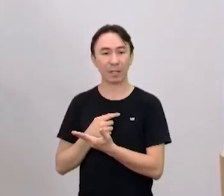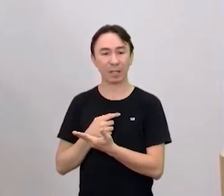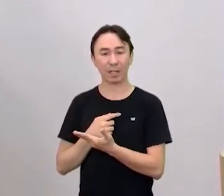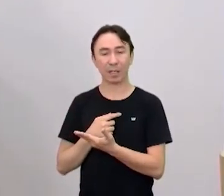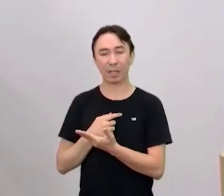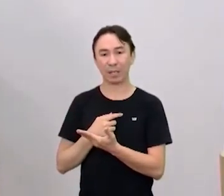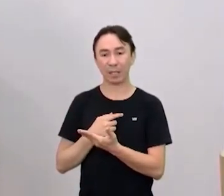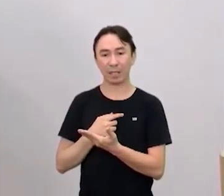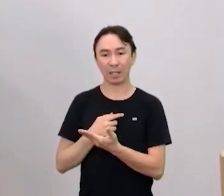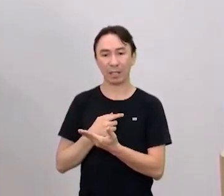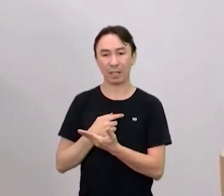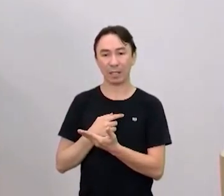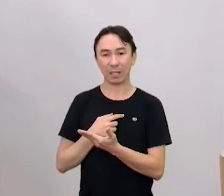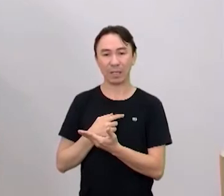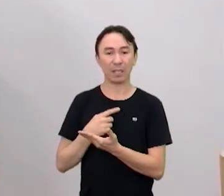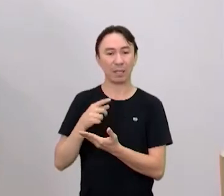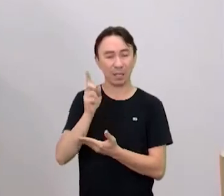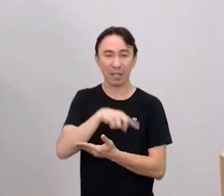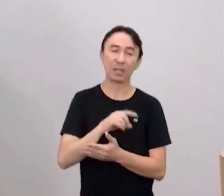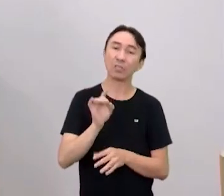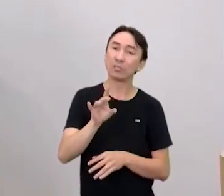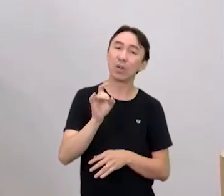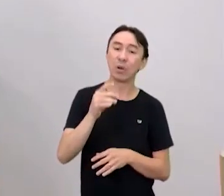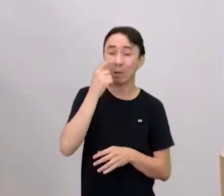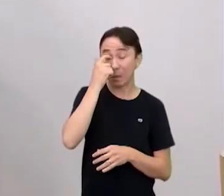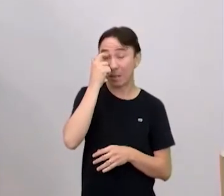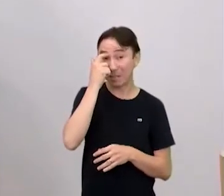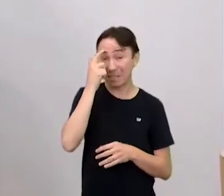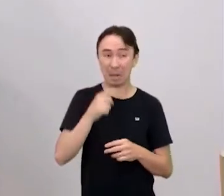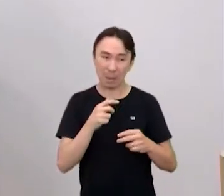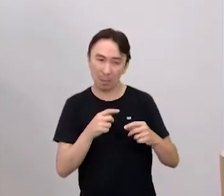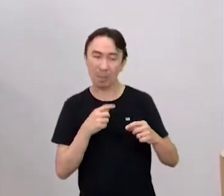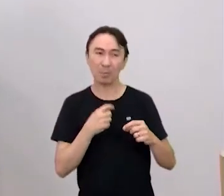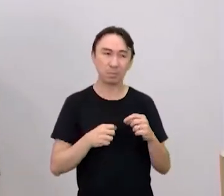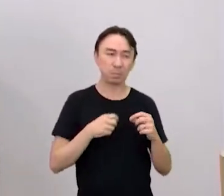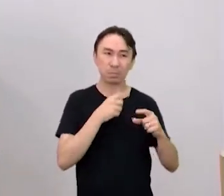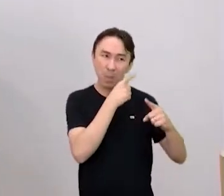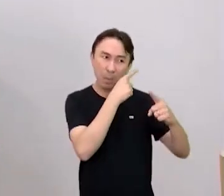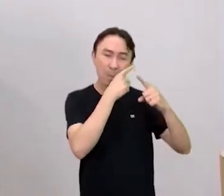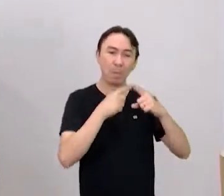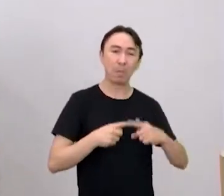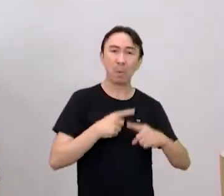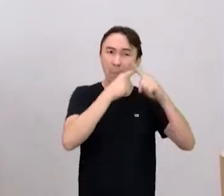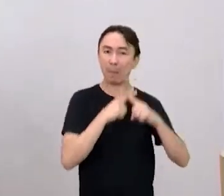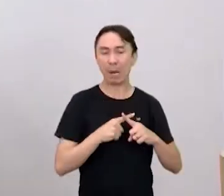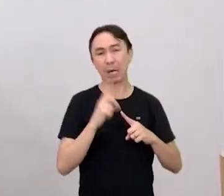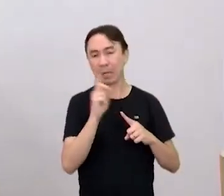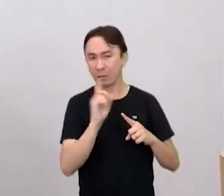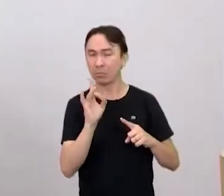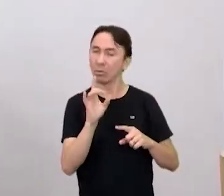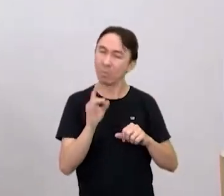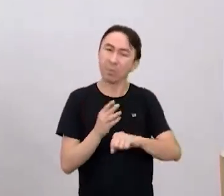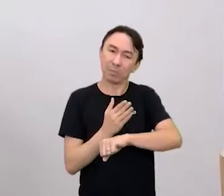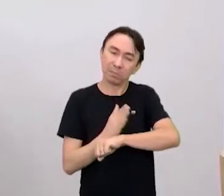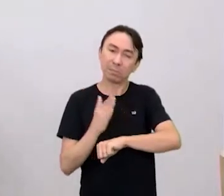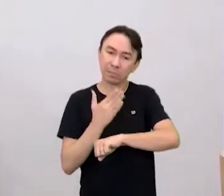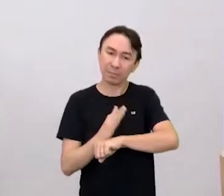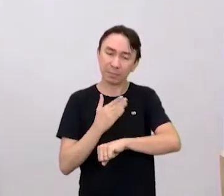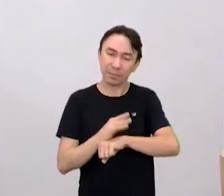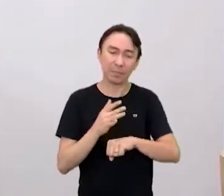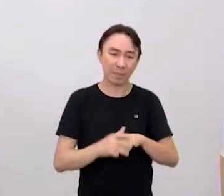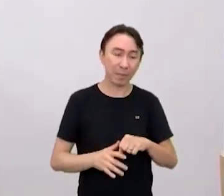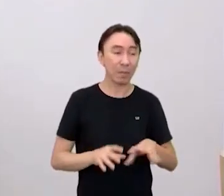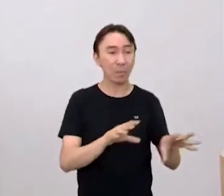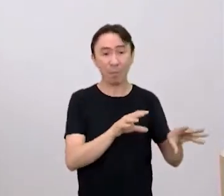porque ela é mais para praticar mesmo. Mas a luva passou a ser incorporada pelo Muay Thai e o Muay Thai